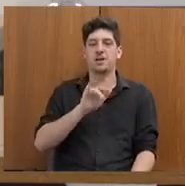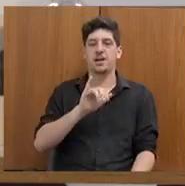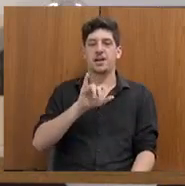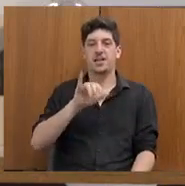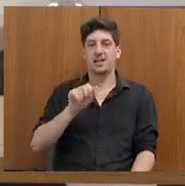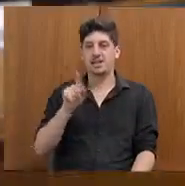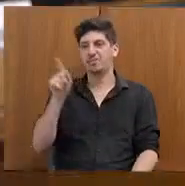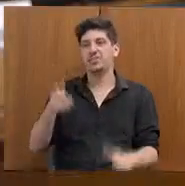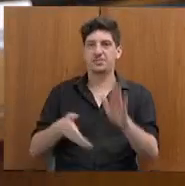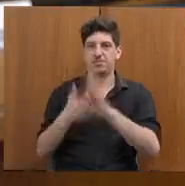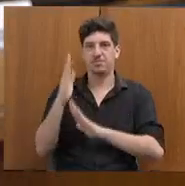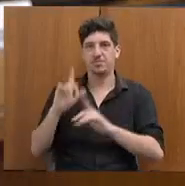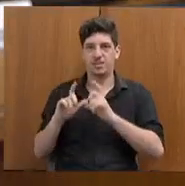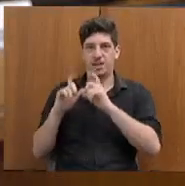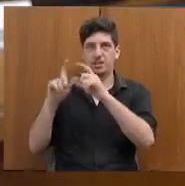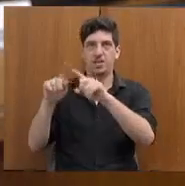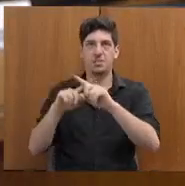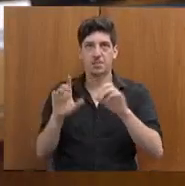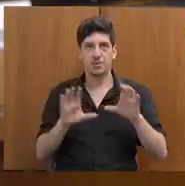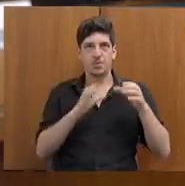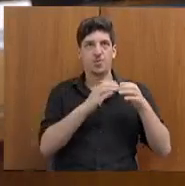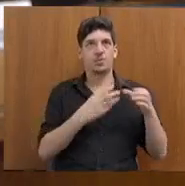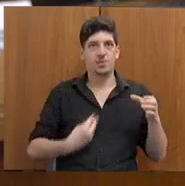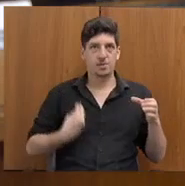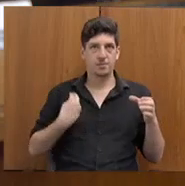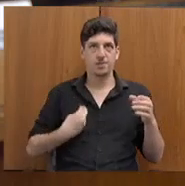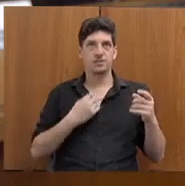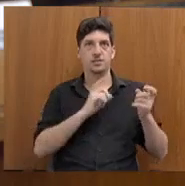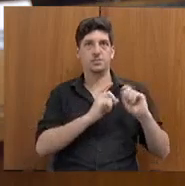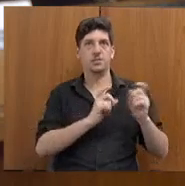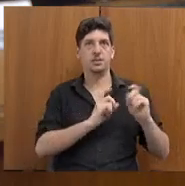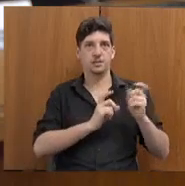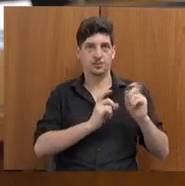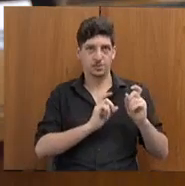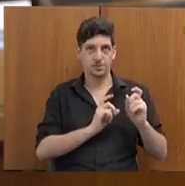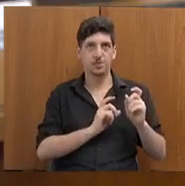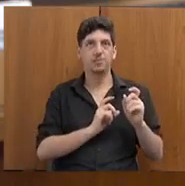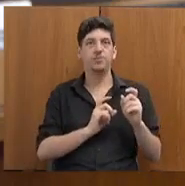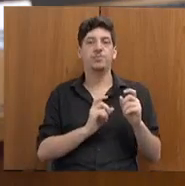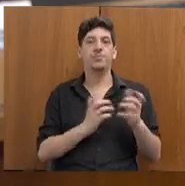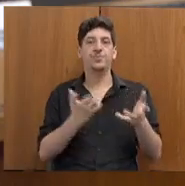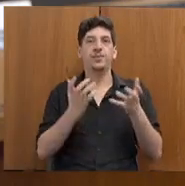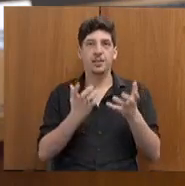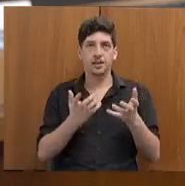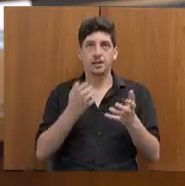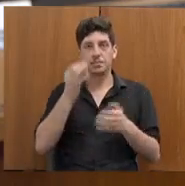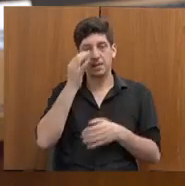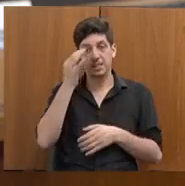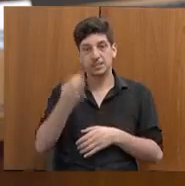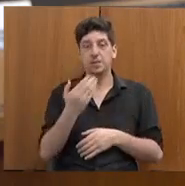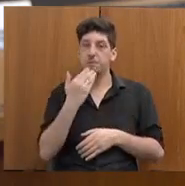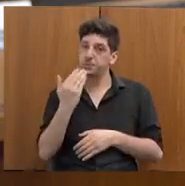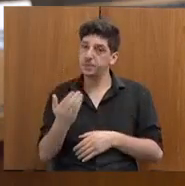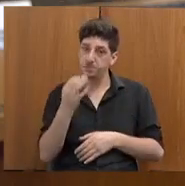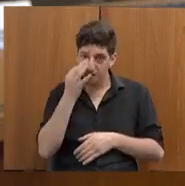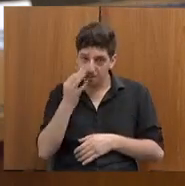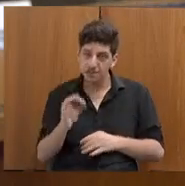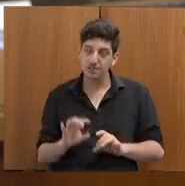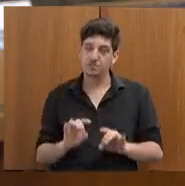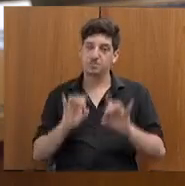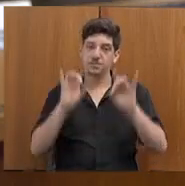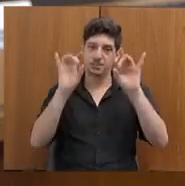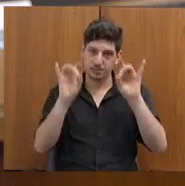parte da equipe esteve lá presente com a gente numa reunião, e queria uma atenção, pedir uma atenção de forma especial